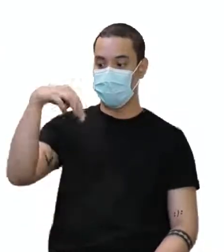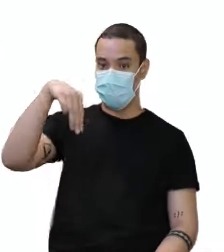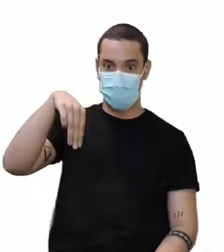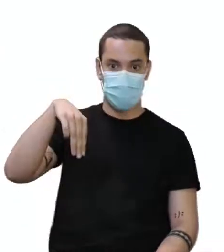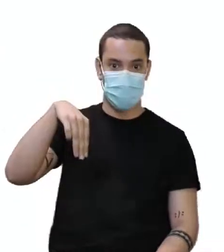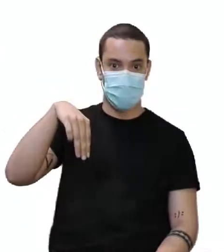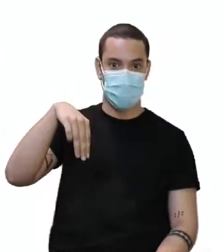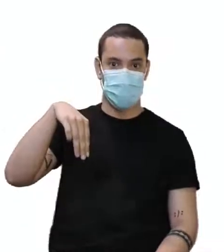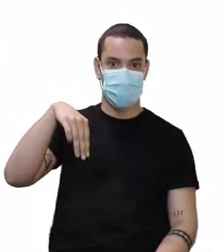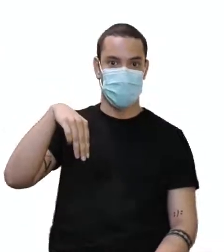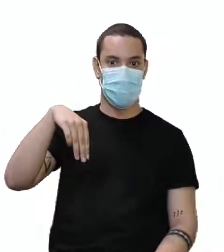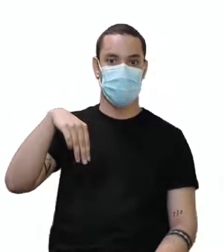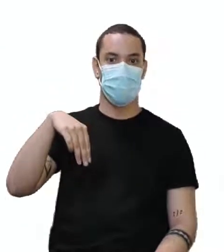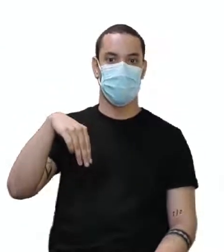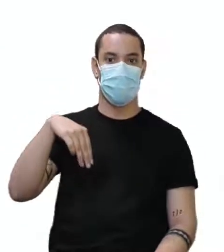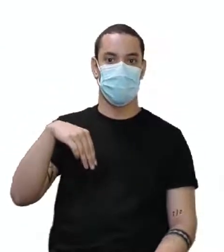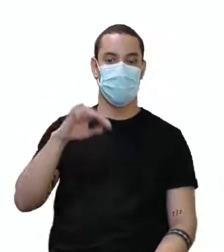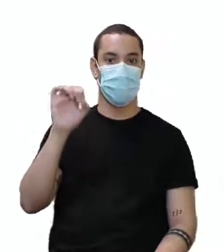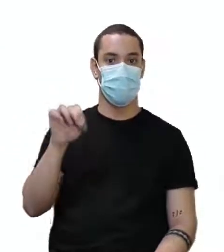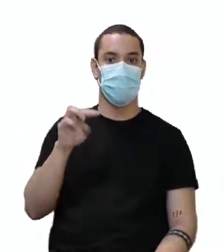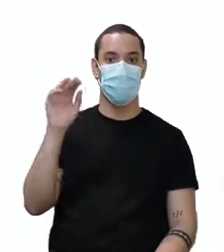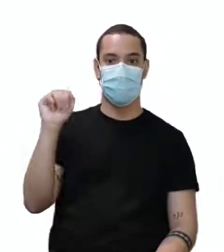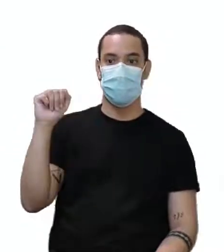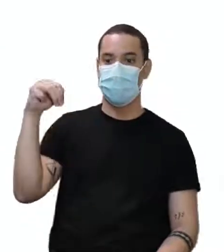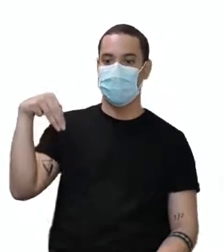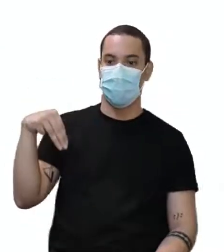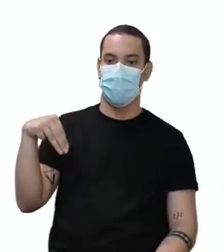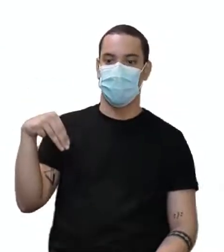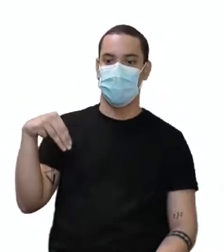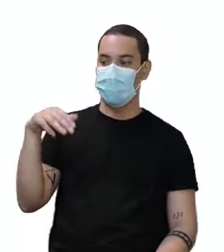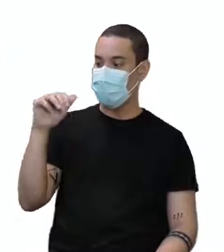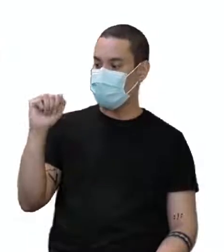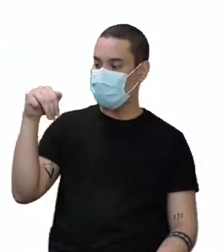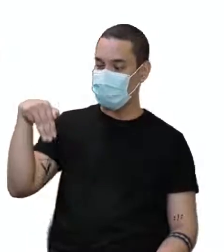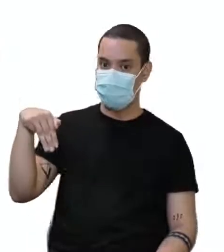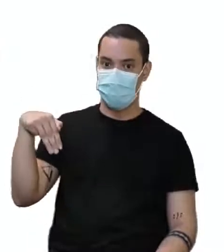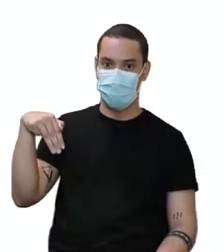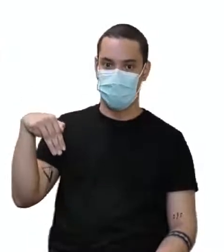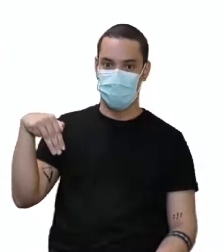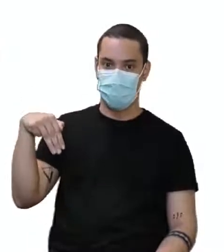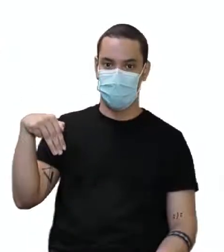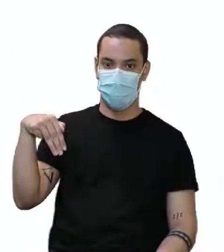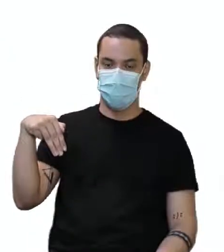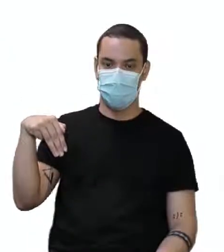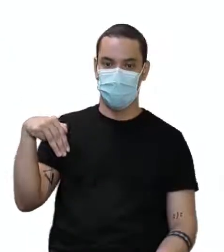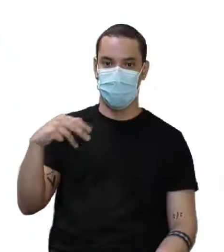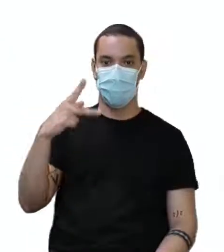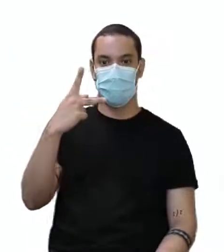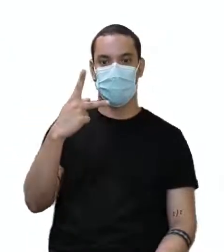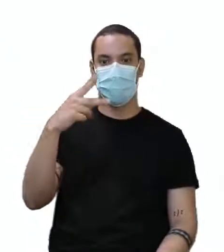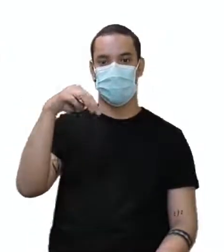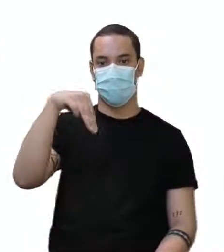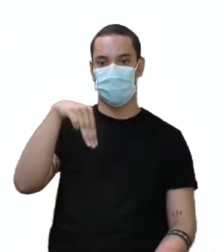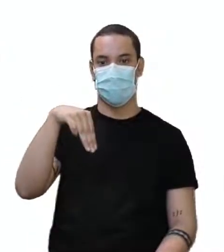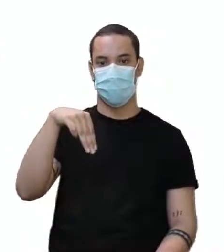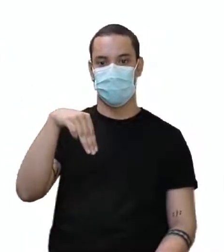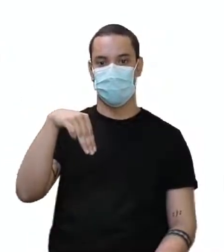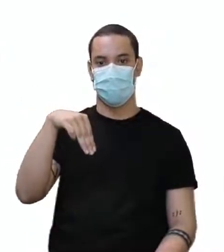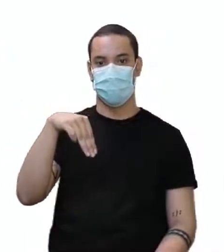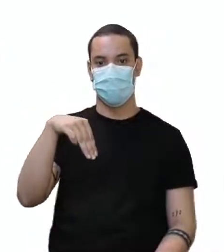Não, isso é interessante eu falar AM, né? AM, porque às 6h45 da manhã, AM se fala de quê?